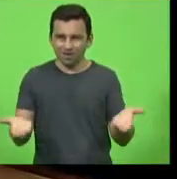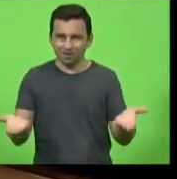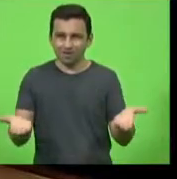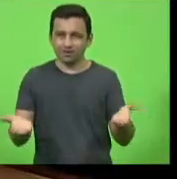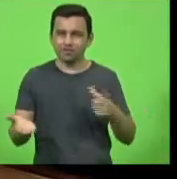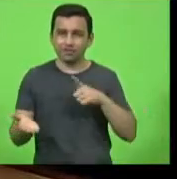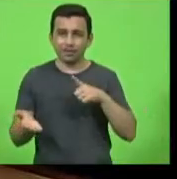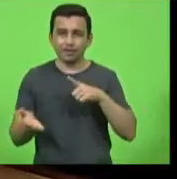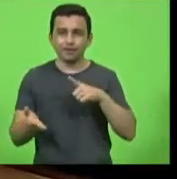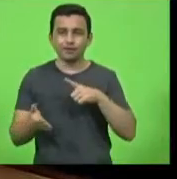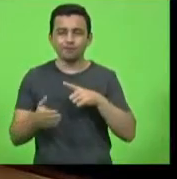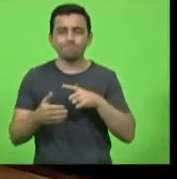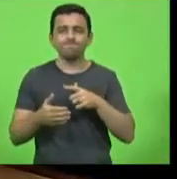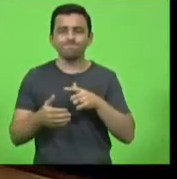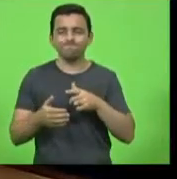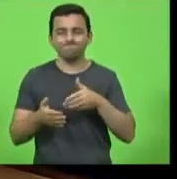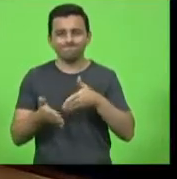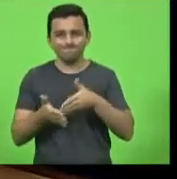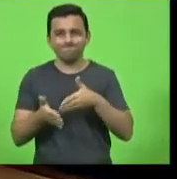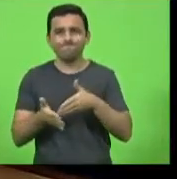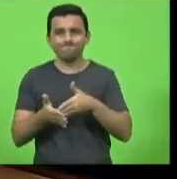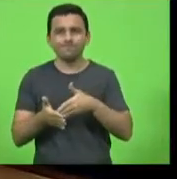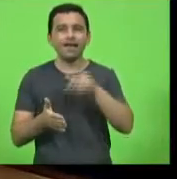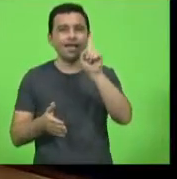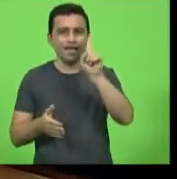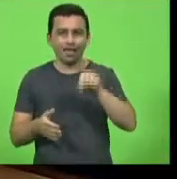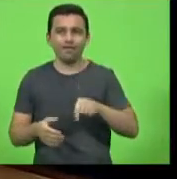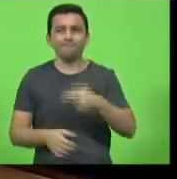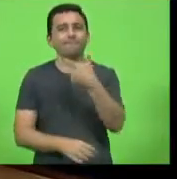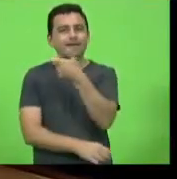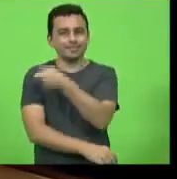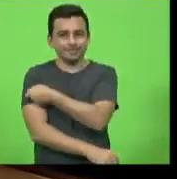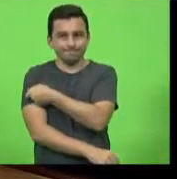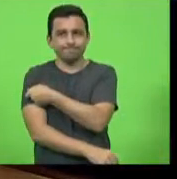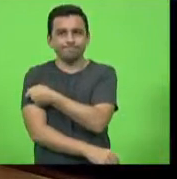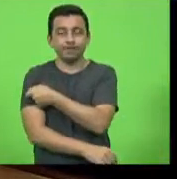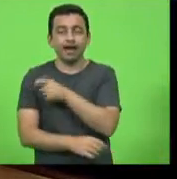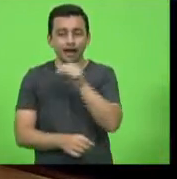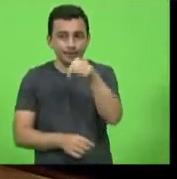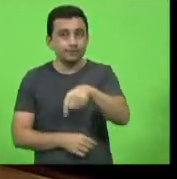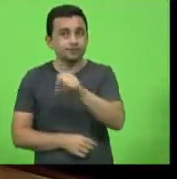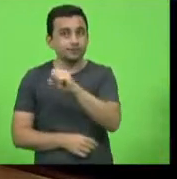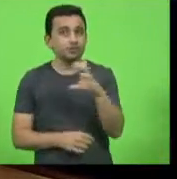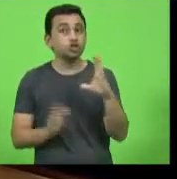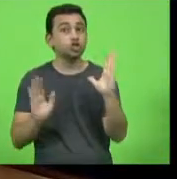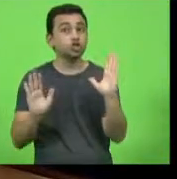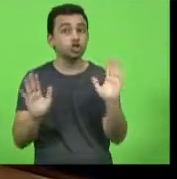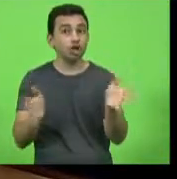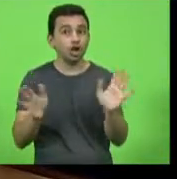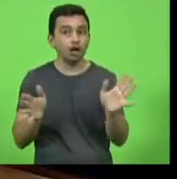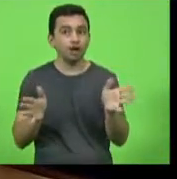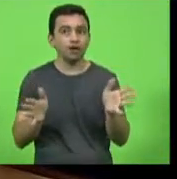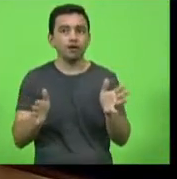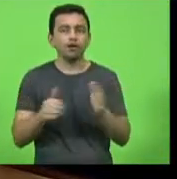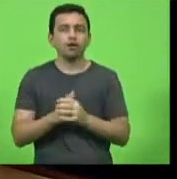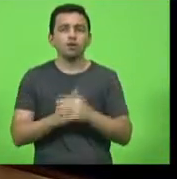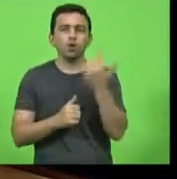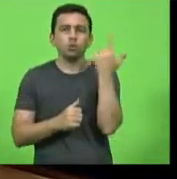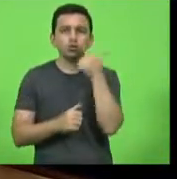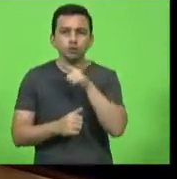gargalo é a questão das vacinas. Santa Catarina já aplicou 200, já foram aplicadas